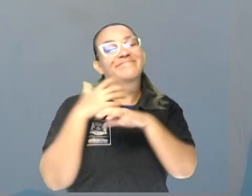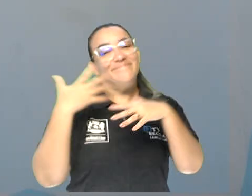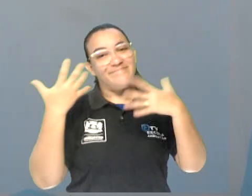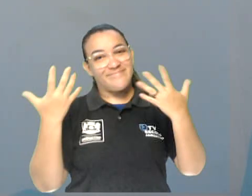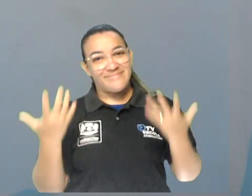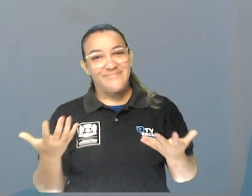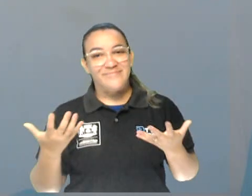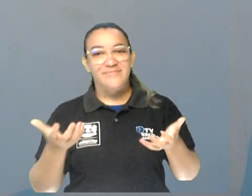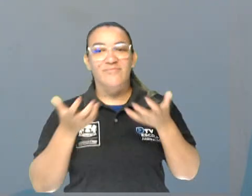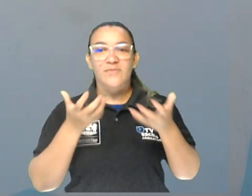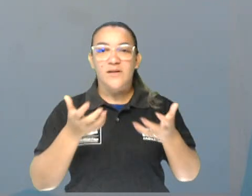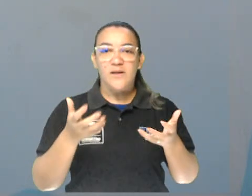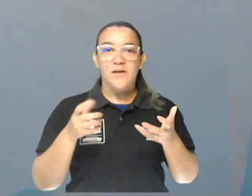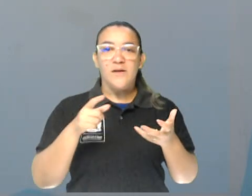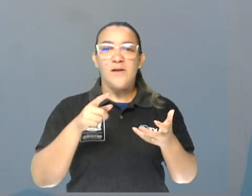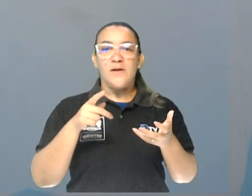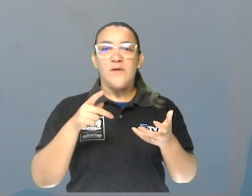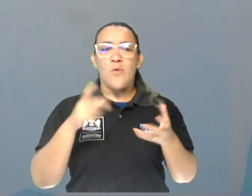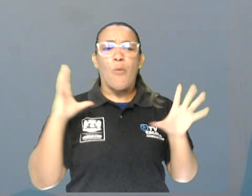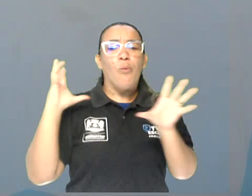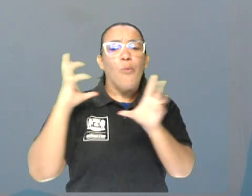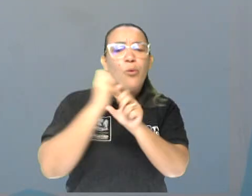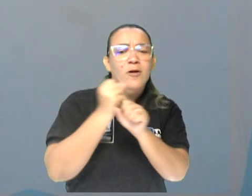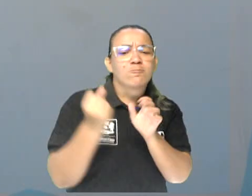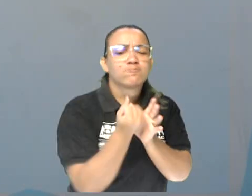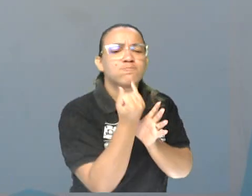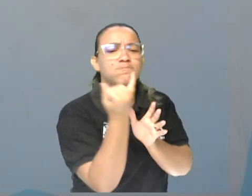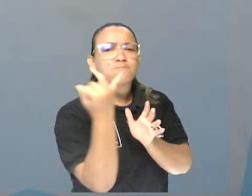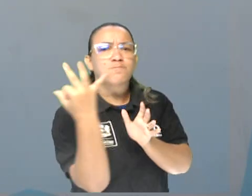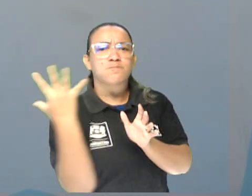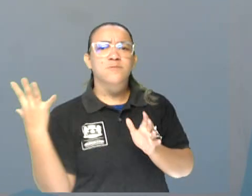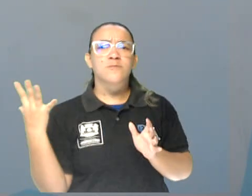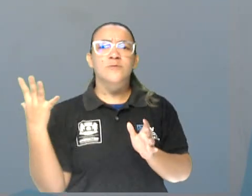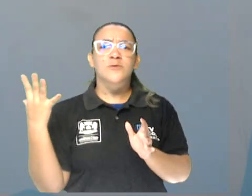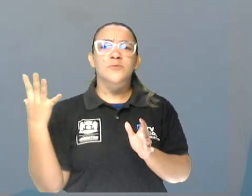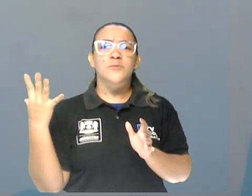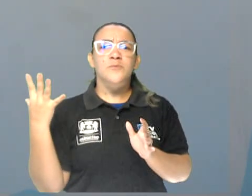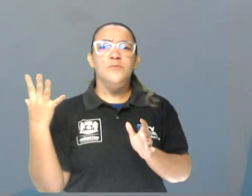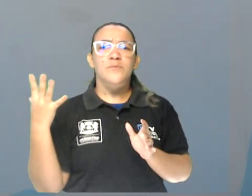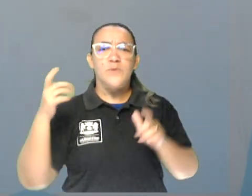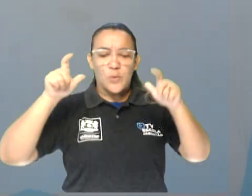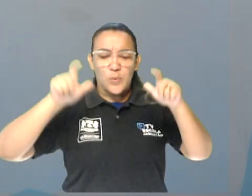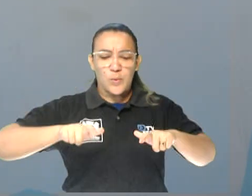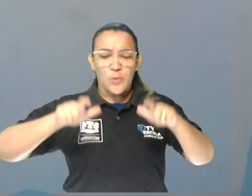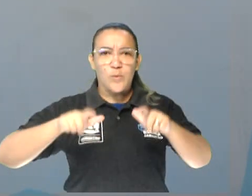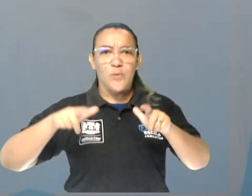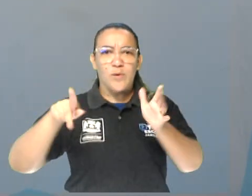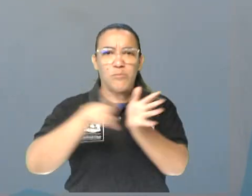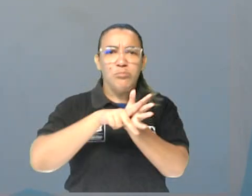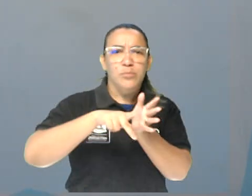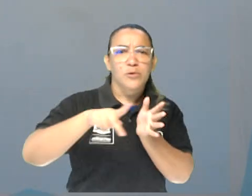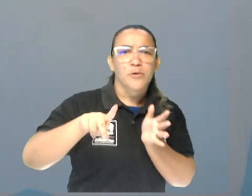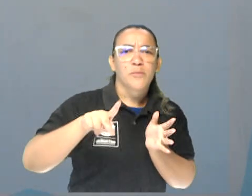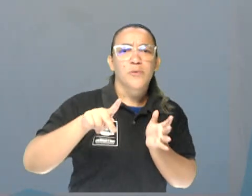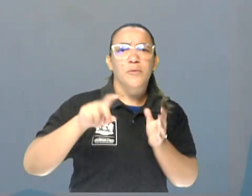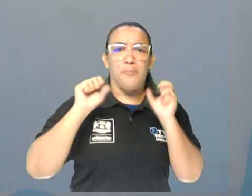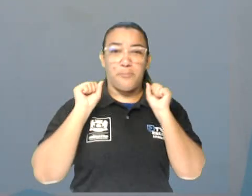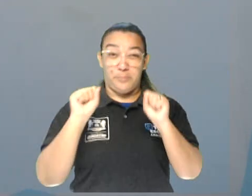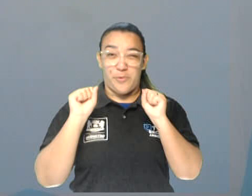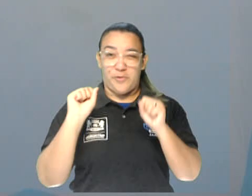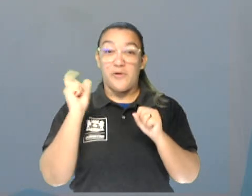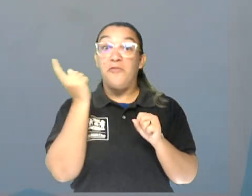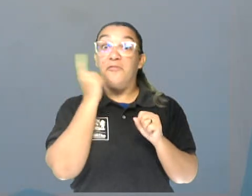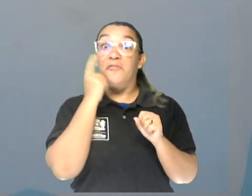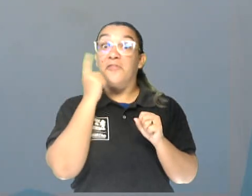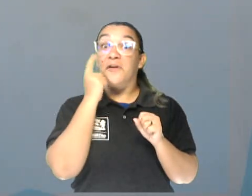quando eu quero dizer quantos existem no meu bairro, eu posso dizer dessa forma